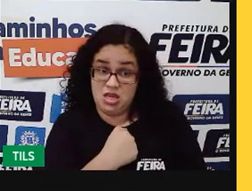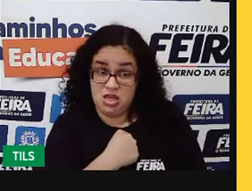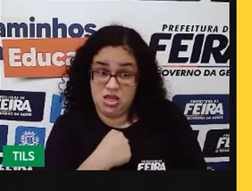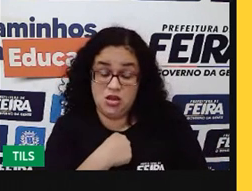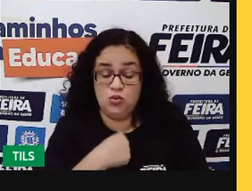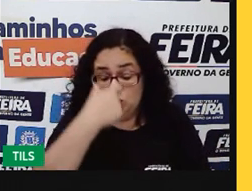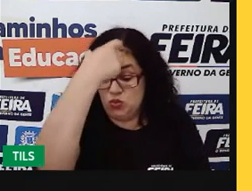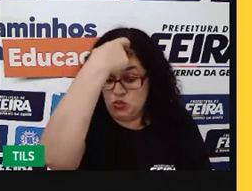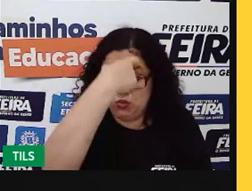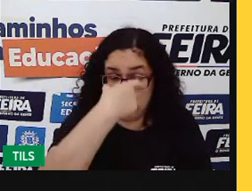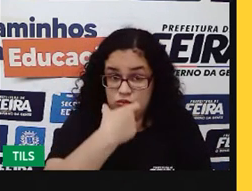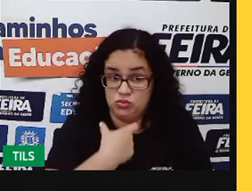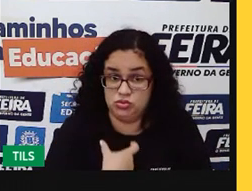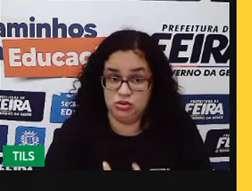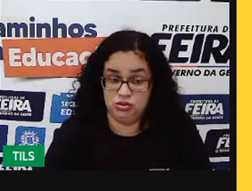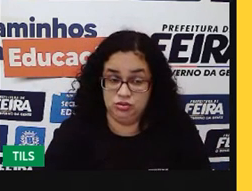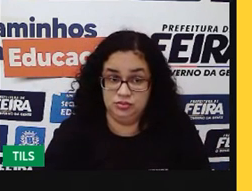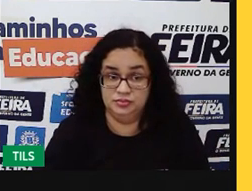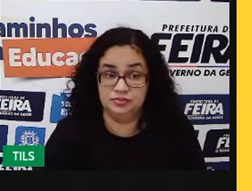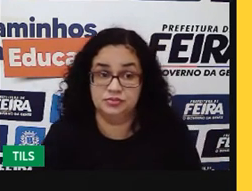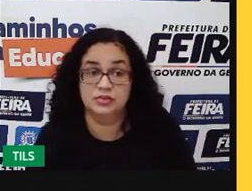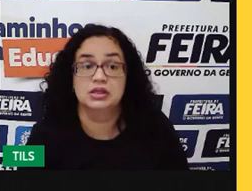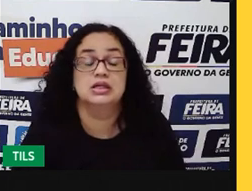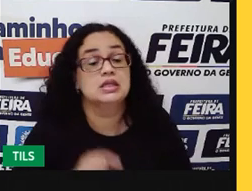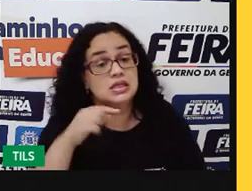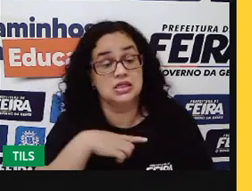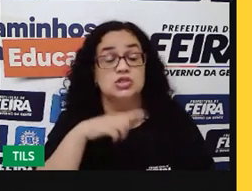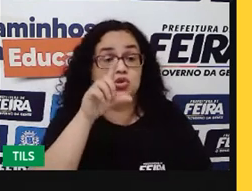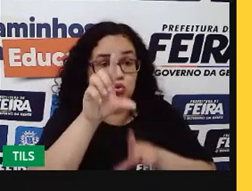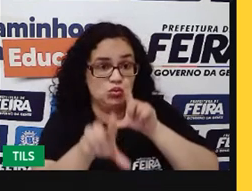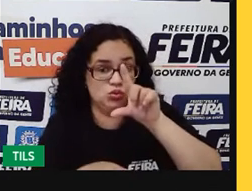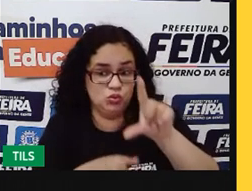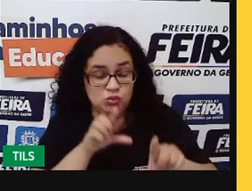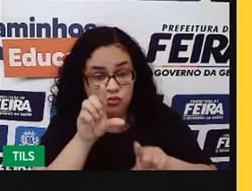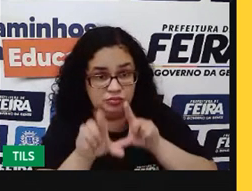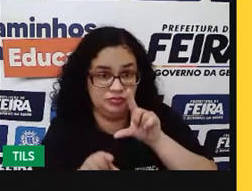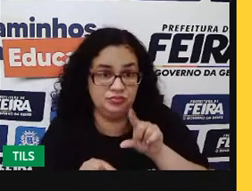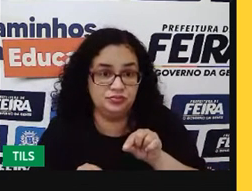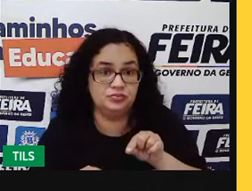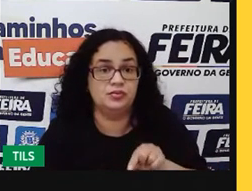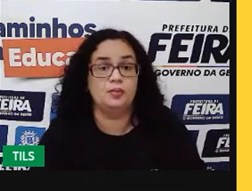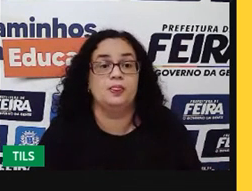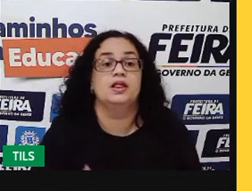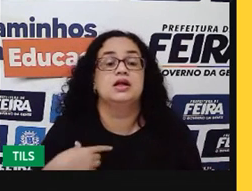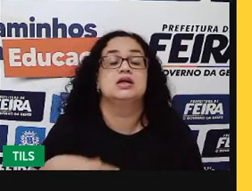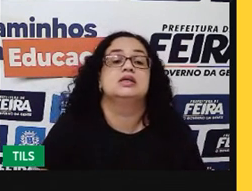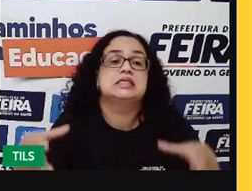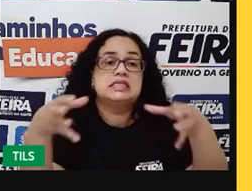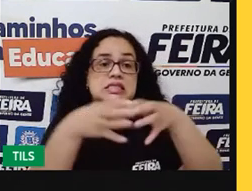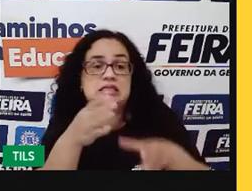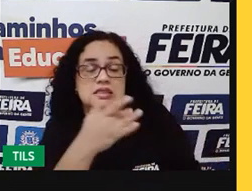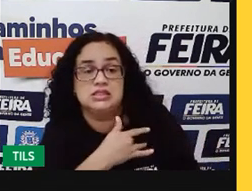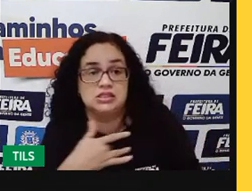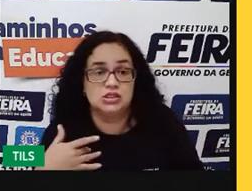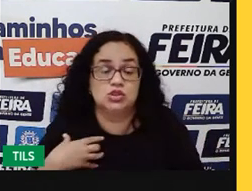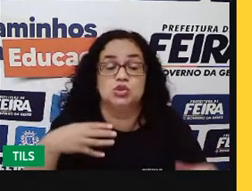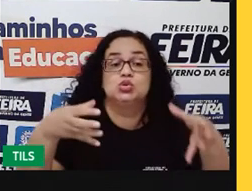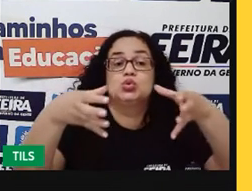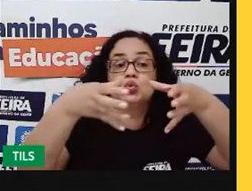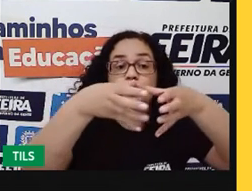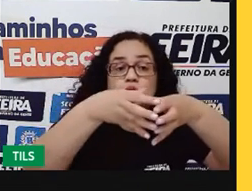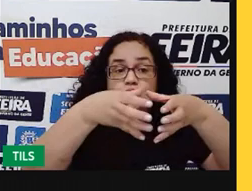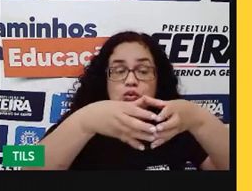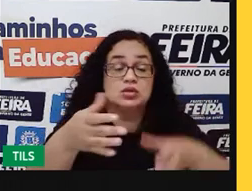enquanto sujeito, tomo as escolhas e as decisões, né, e uma saúde coletiva.